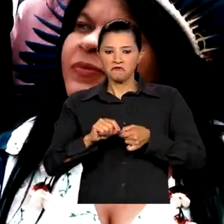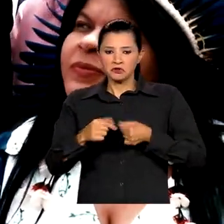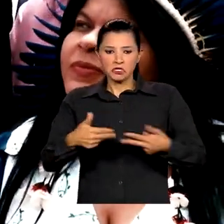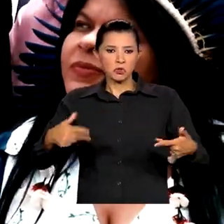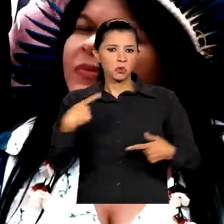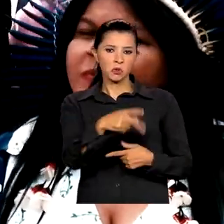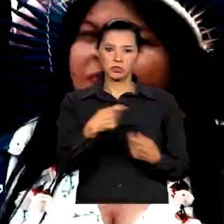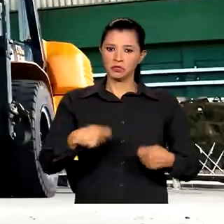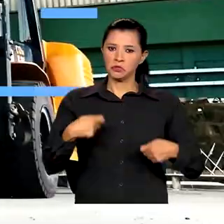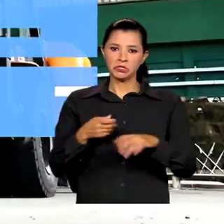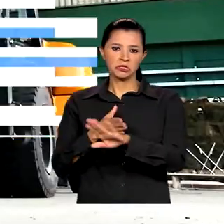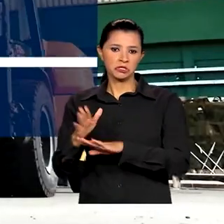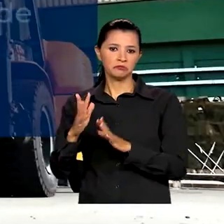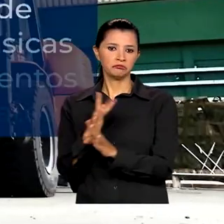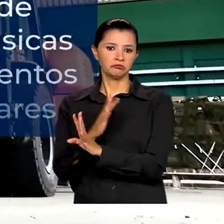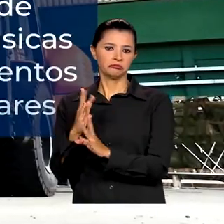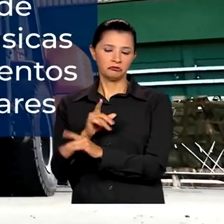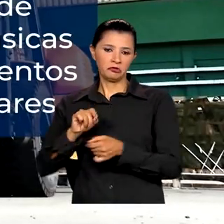eles necessitam na cidade.